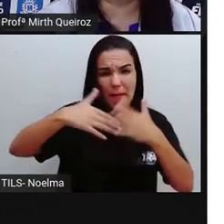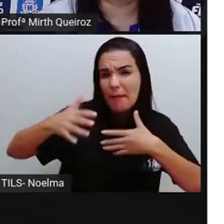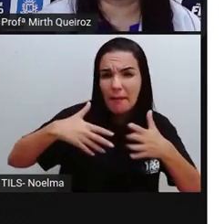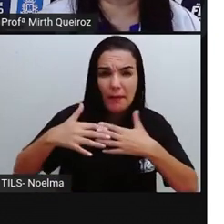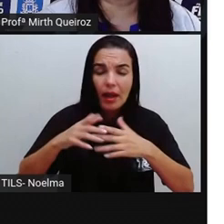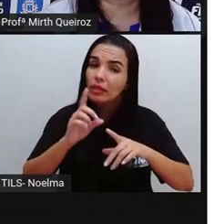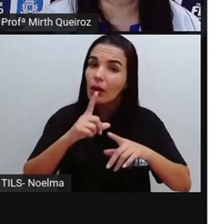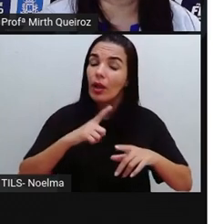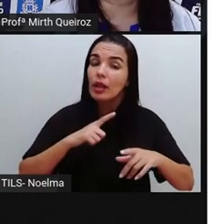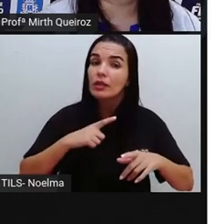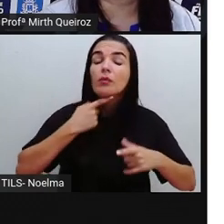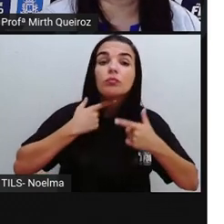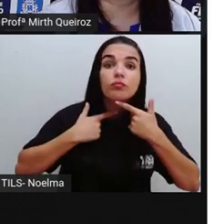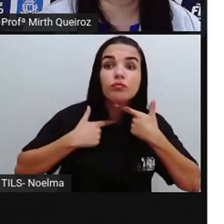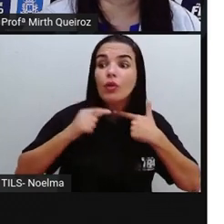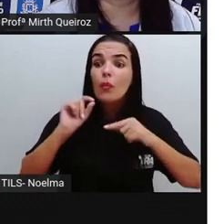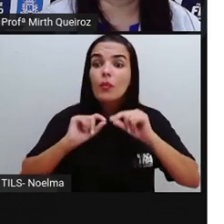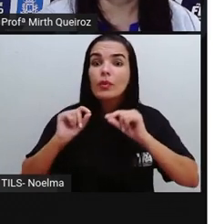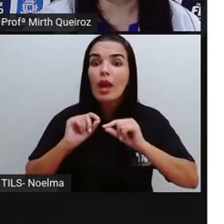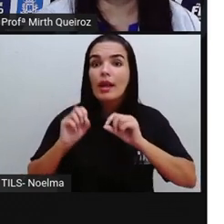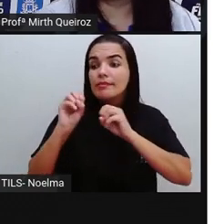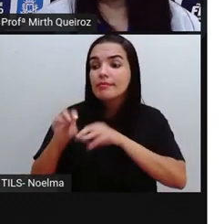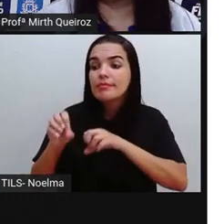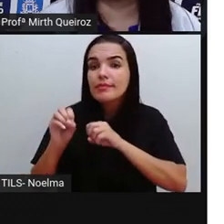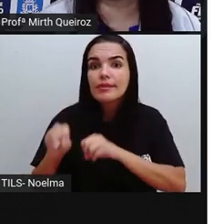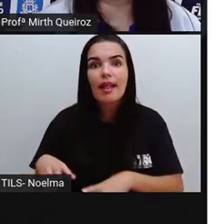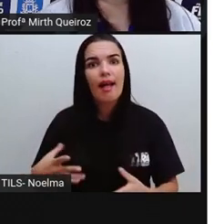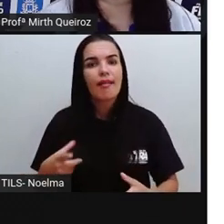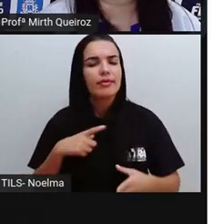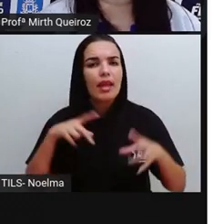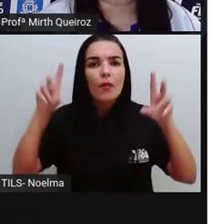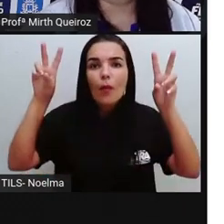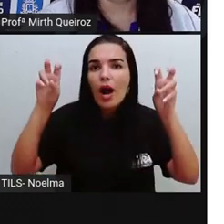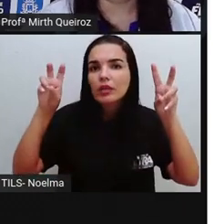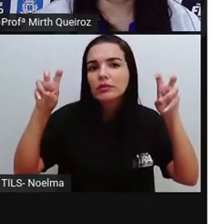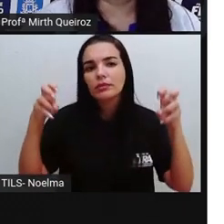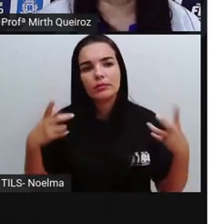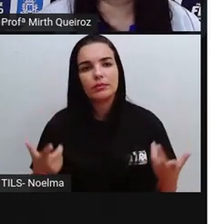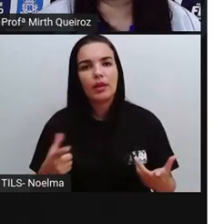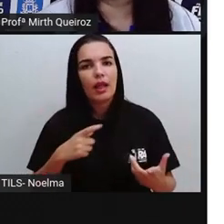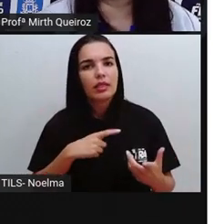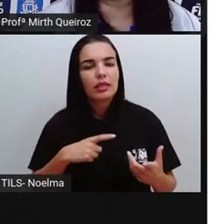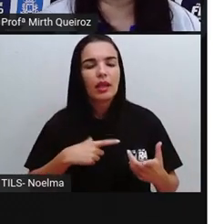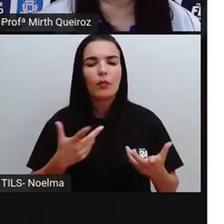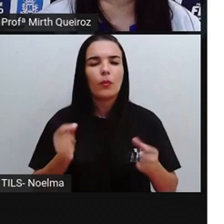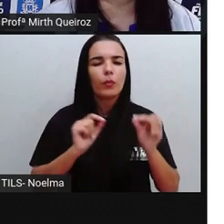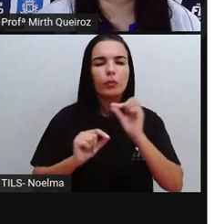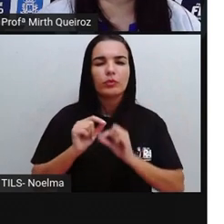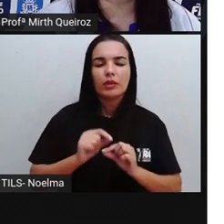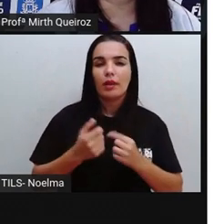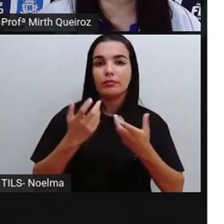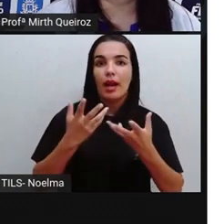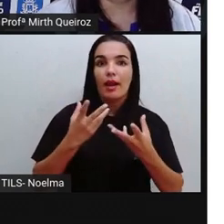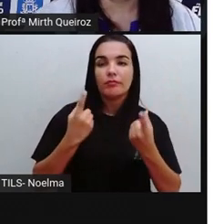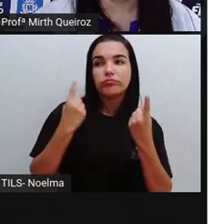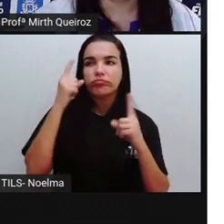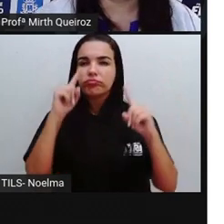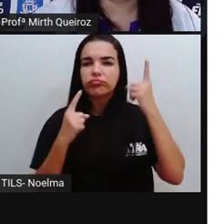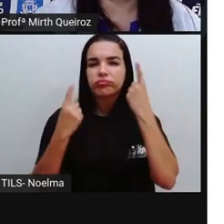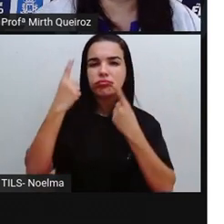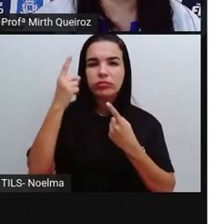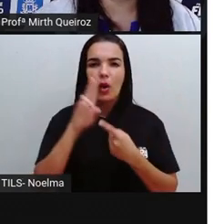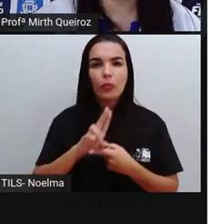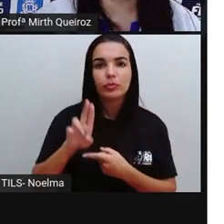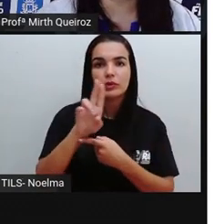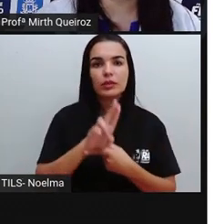intencionalidade ali ao serem produzidas, né? Tem um assunto ali, tem uma expressão que é utilizada ali. E